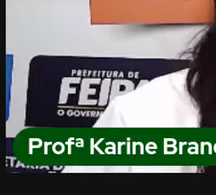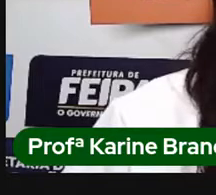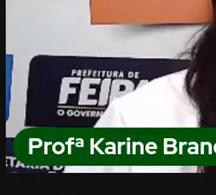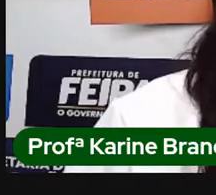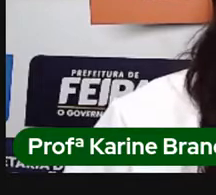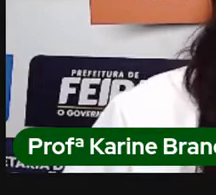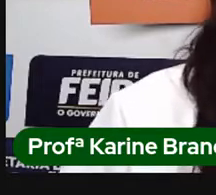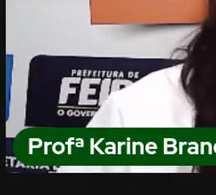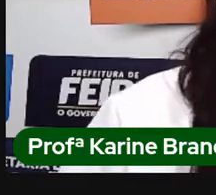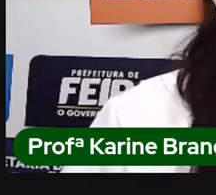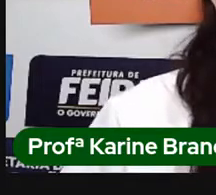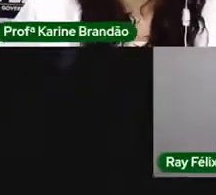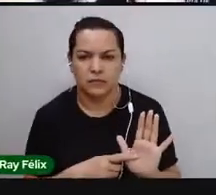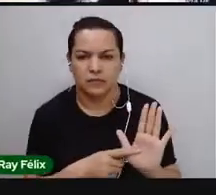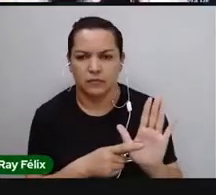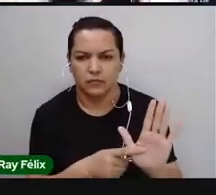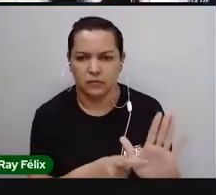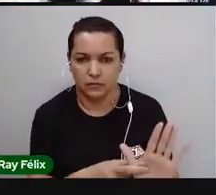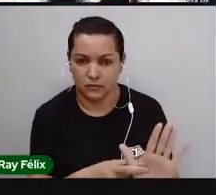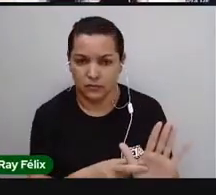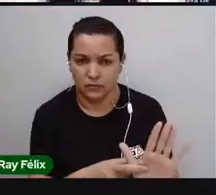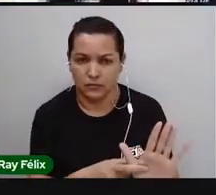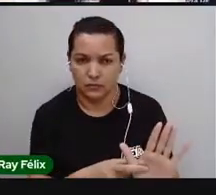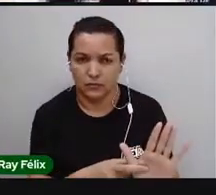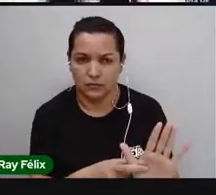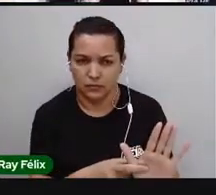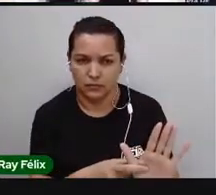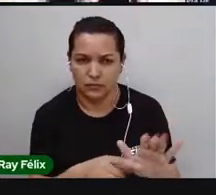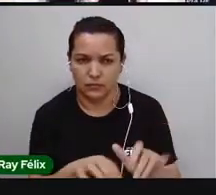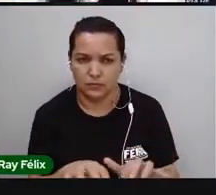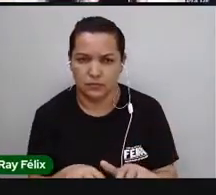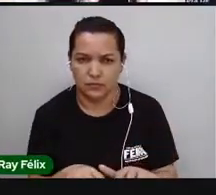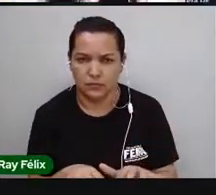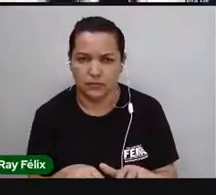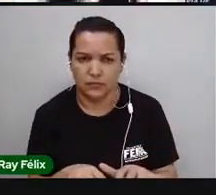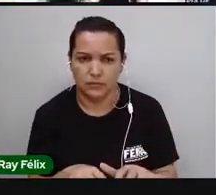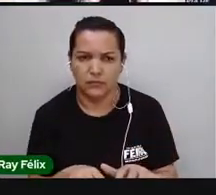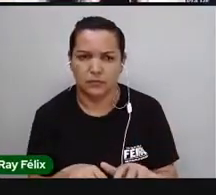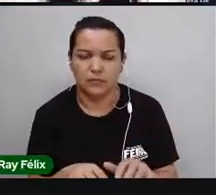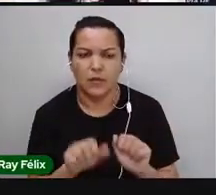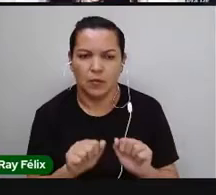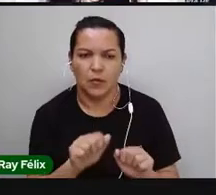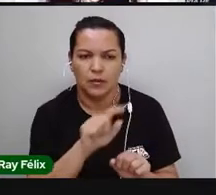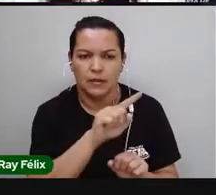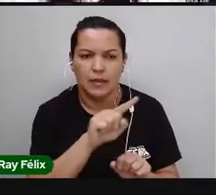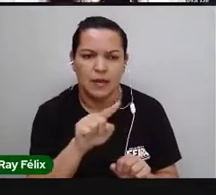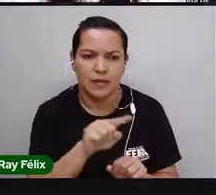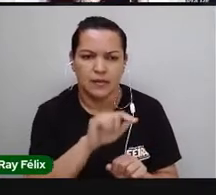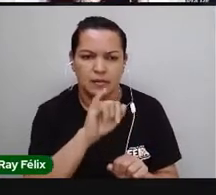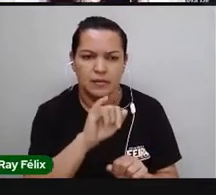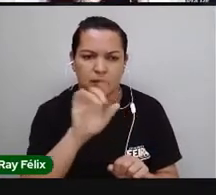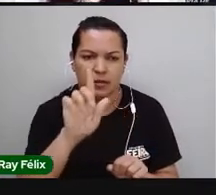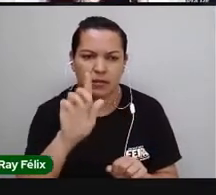Essa é a ferramenta, né? Quem quiser acessar, só é colocar zigot body, né?